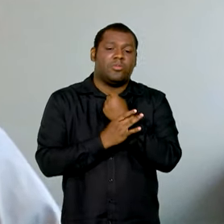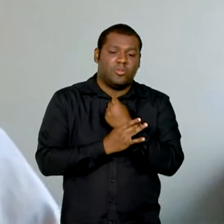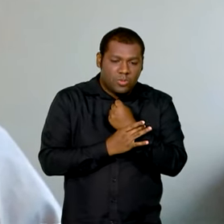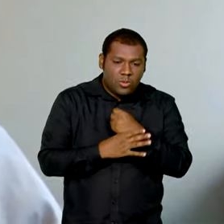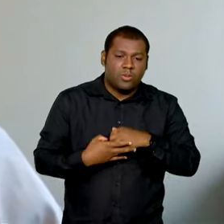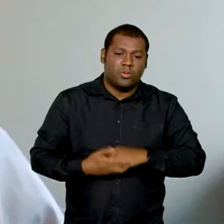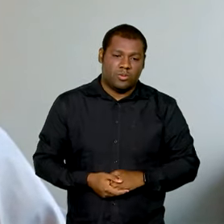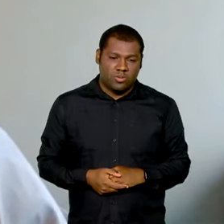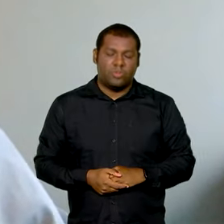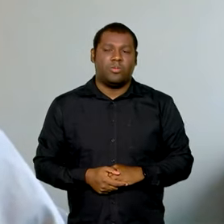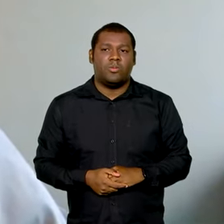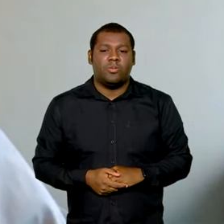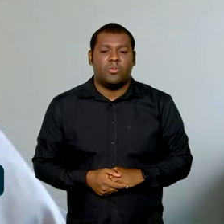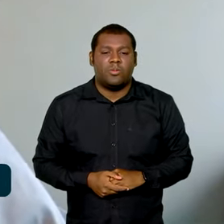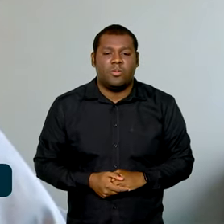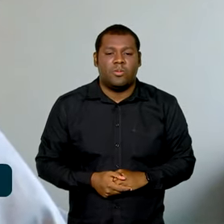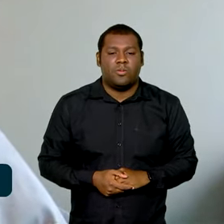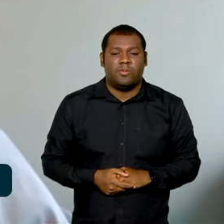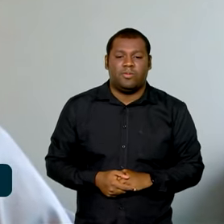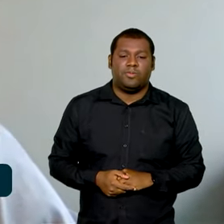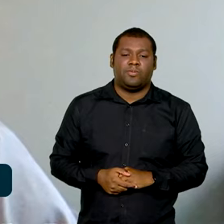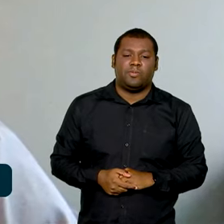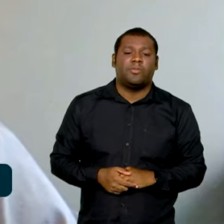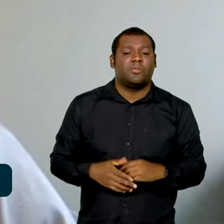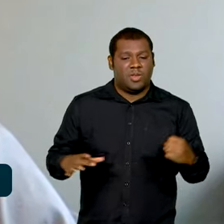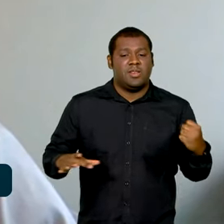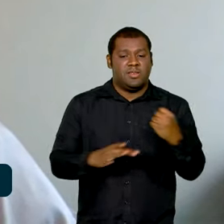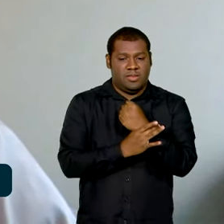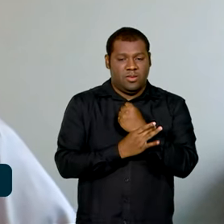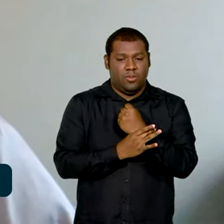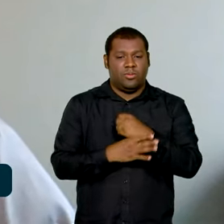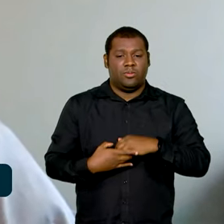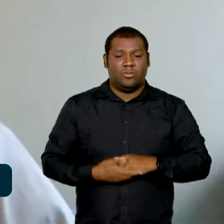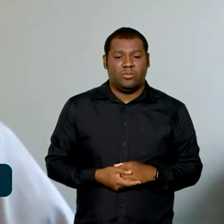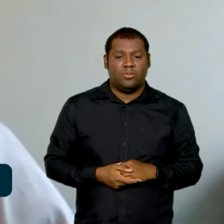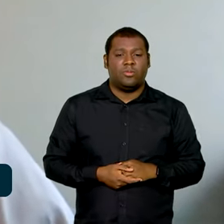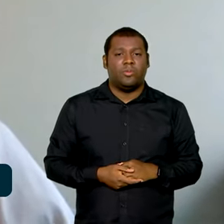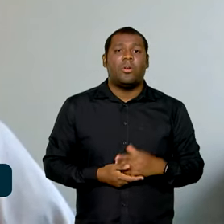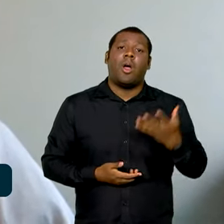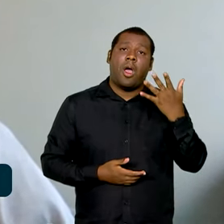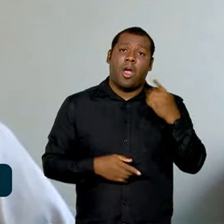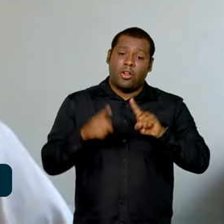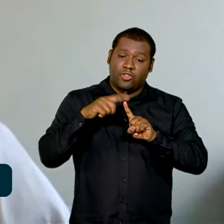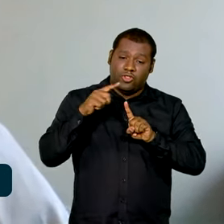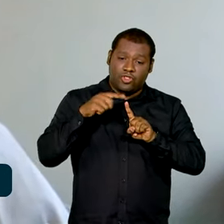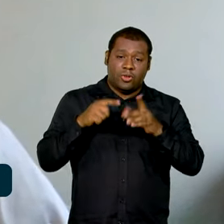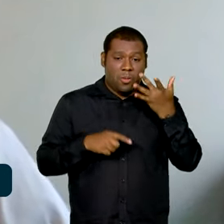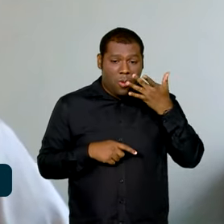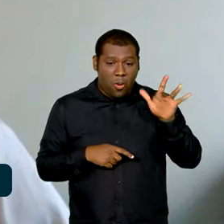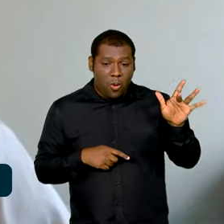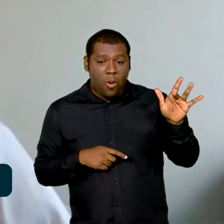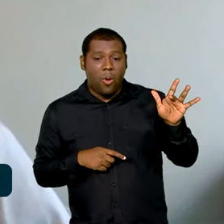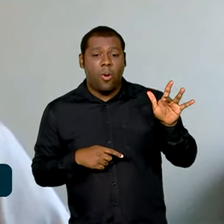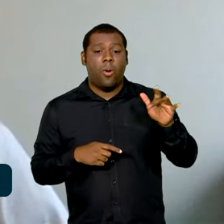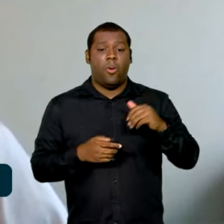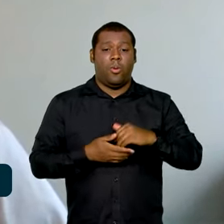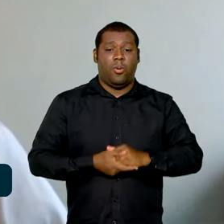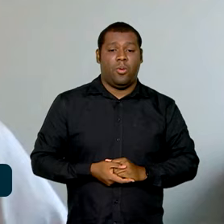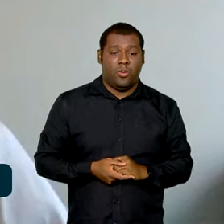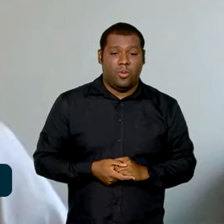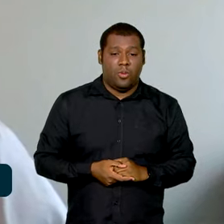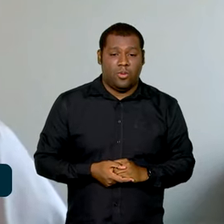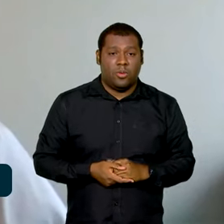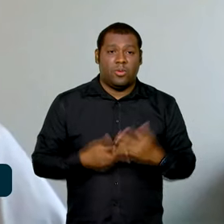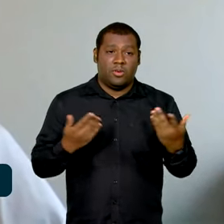aquela pessoa é quem ela diz ser. E com a conta ouro, é onde a gente tem um alto risco envolvendo